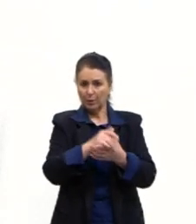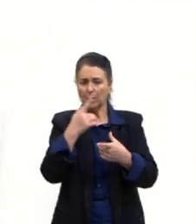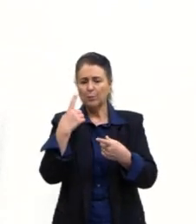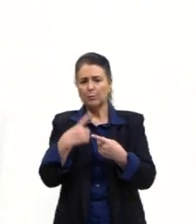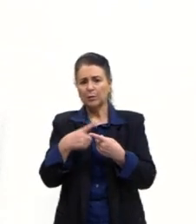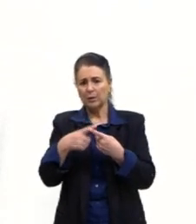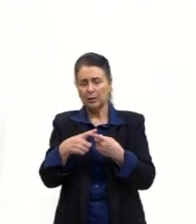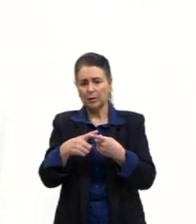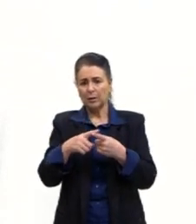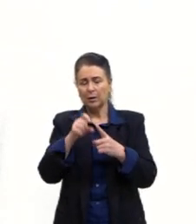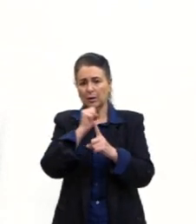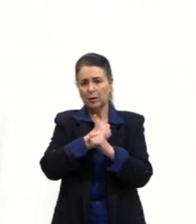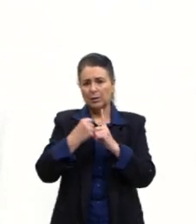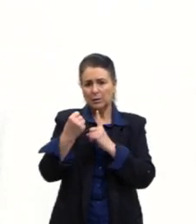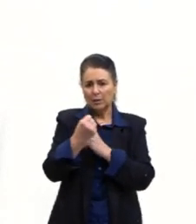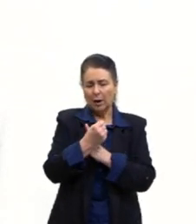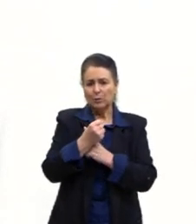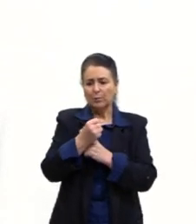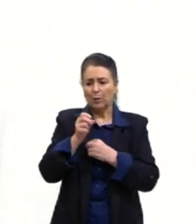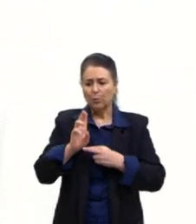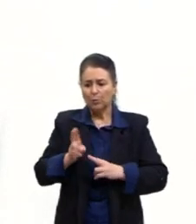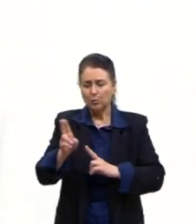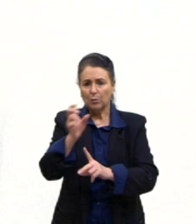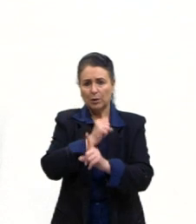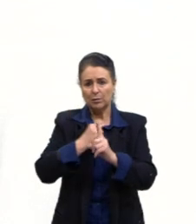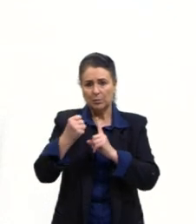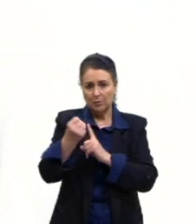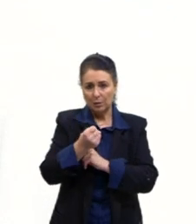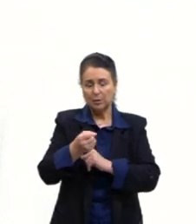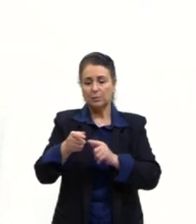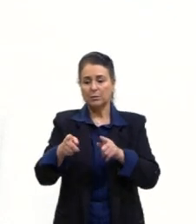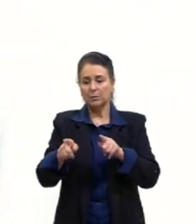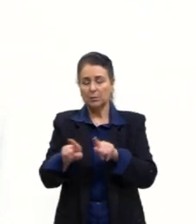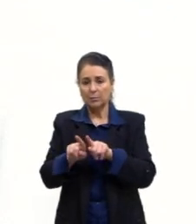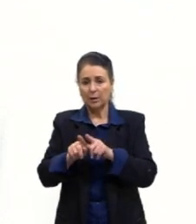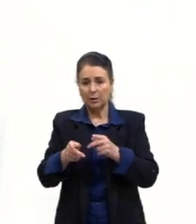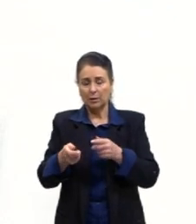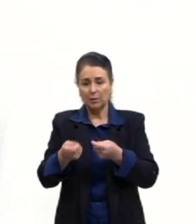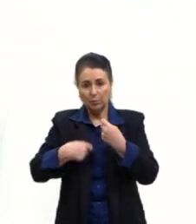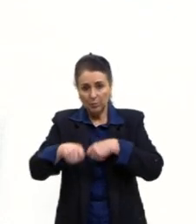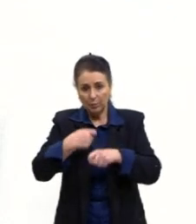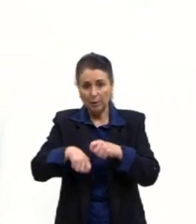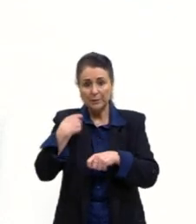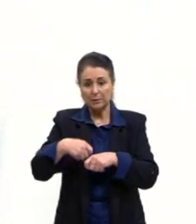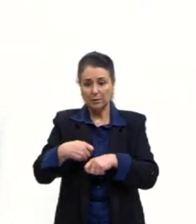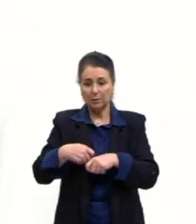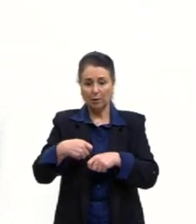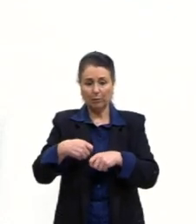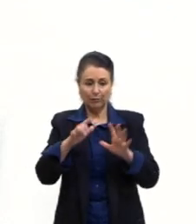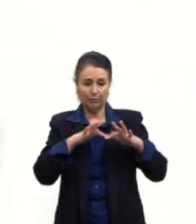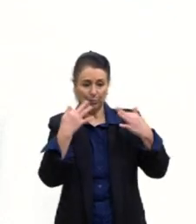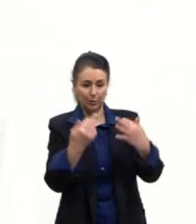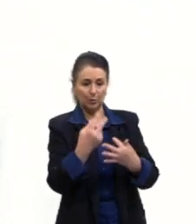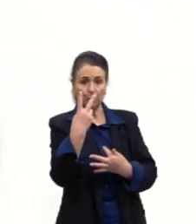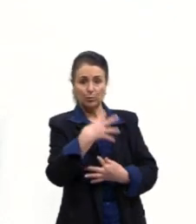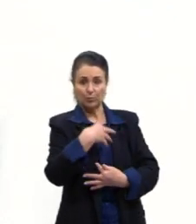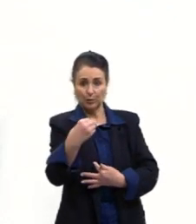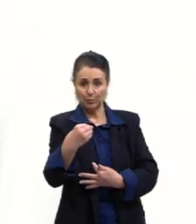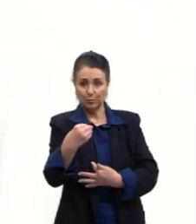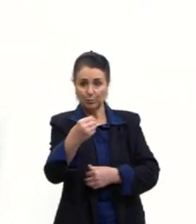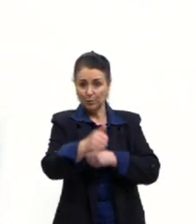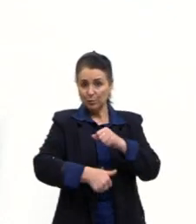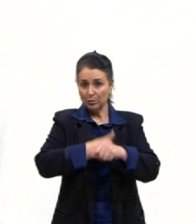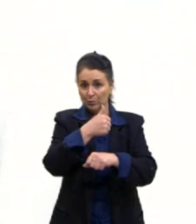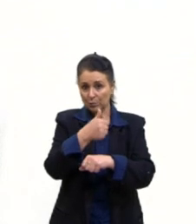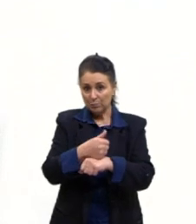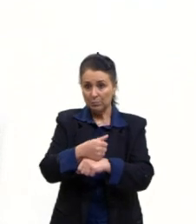da sociedade, para ter a manutenção econômica, tu precisa ter dois filhos por casal, né? Um para substituir o pai e outro